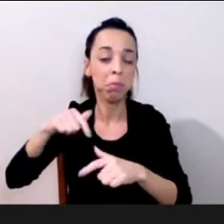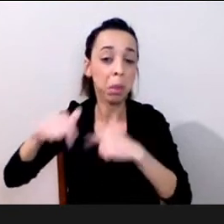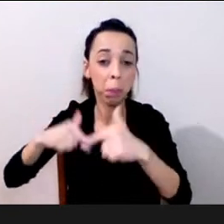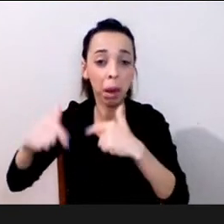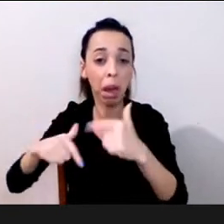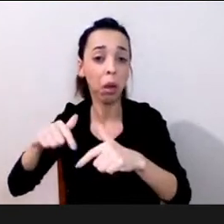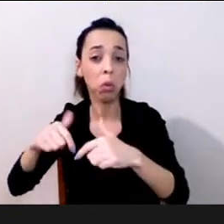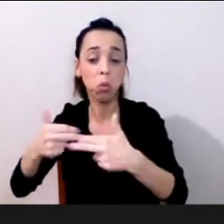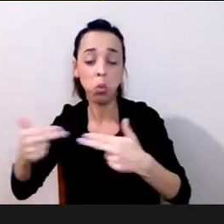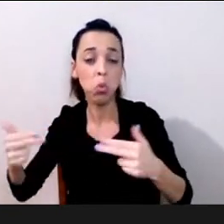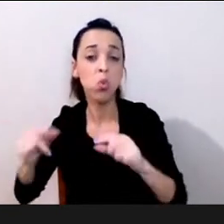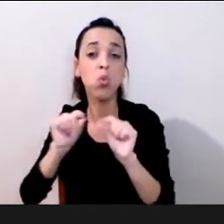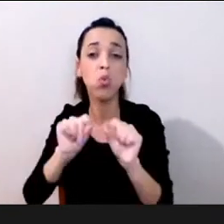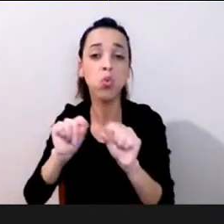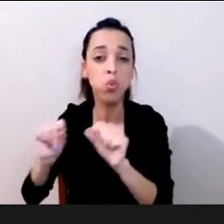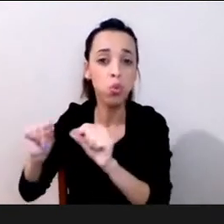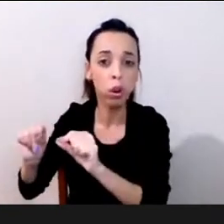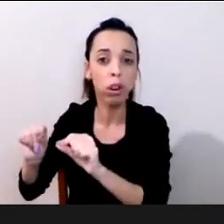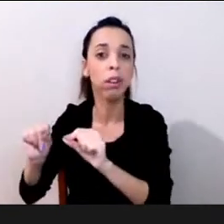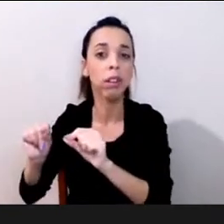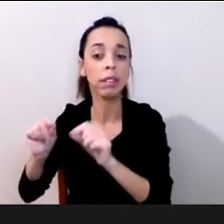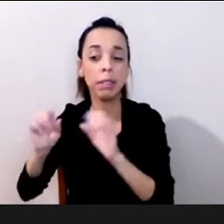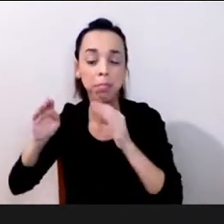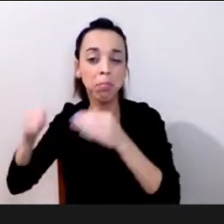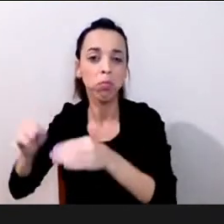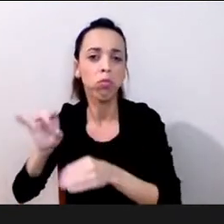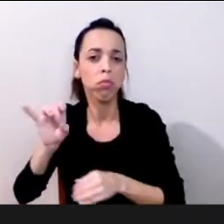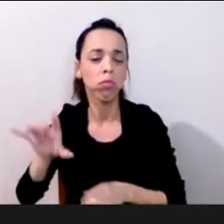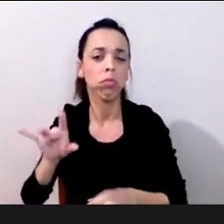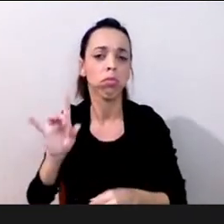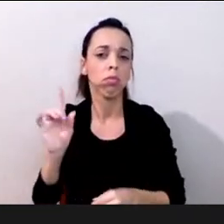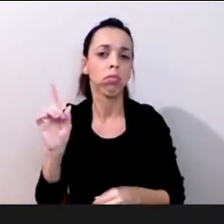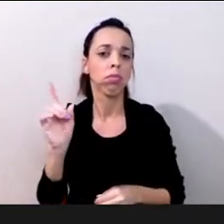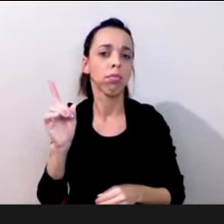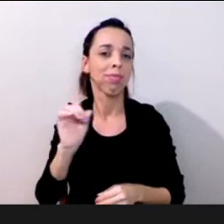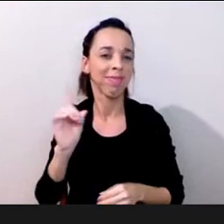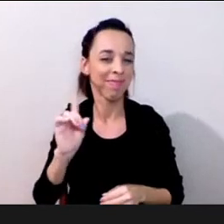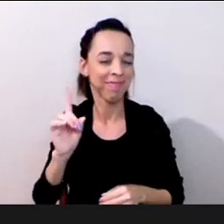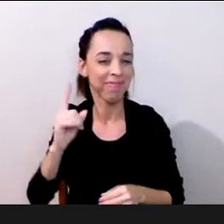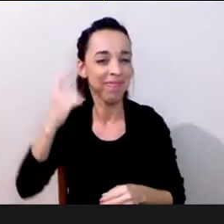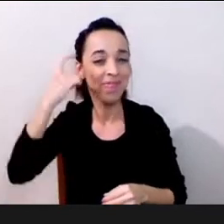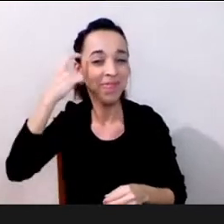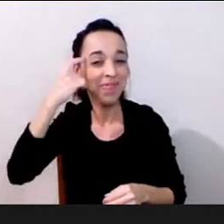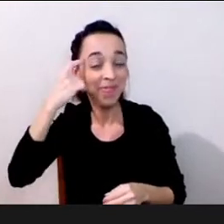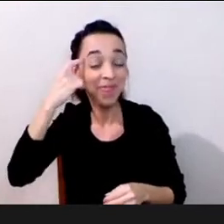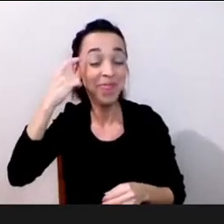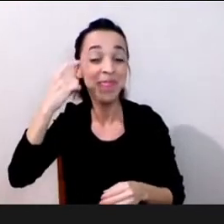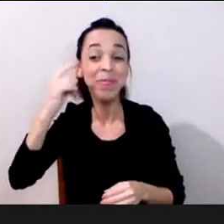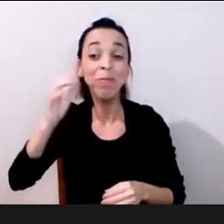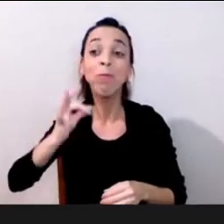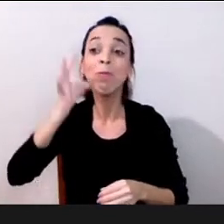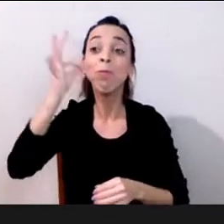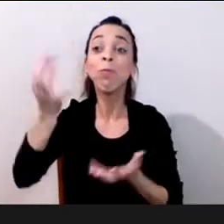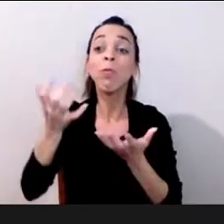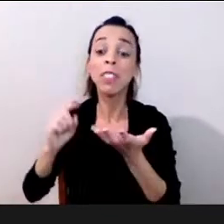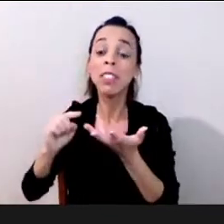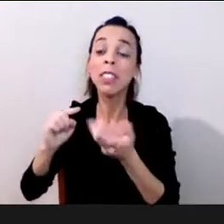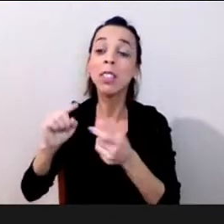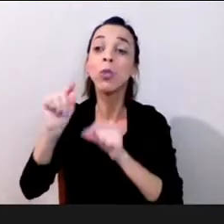de criticidade para a construção do mundo que a gente quer voltando ao galeano que a gente citou no início de novo